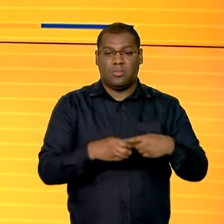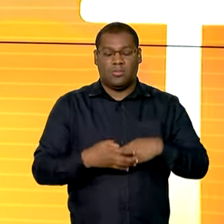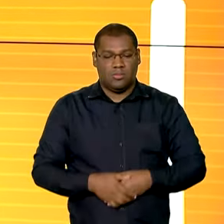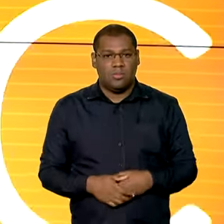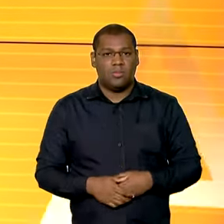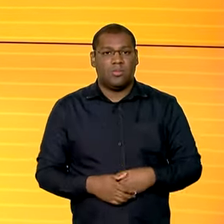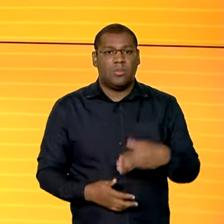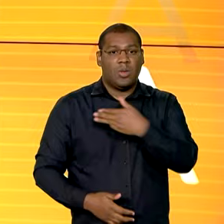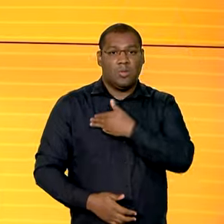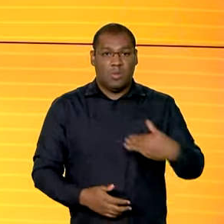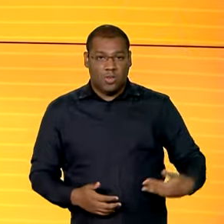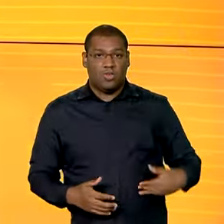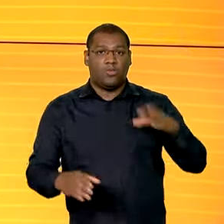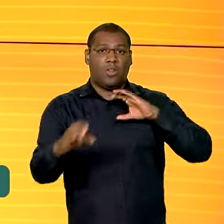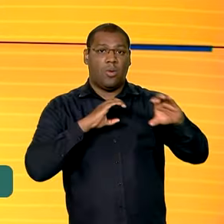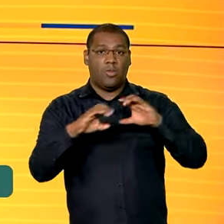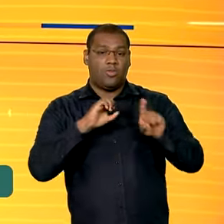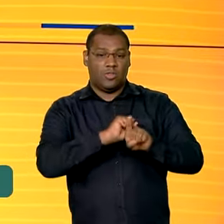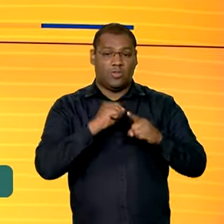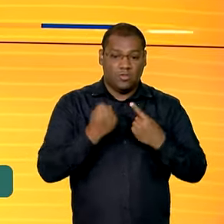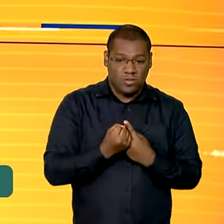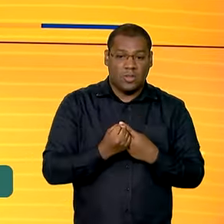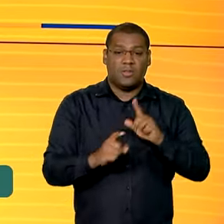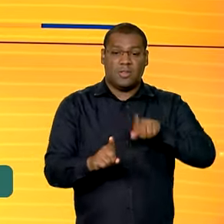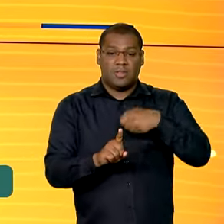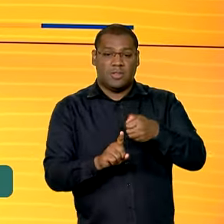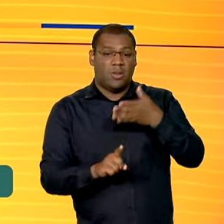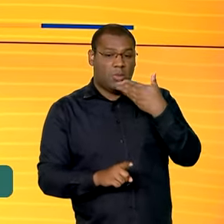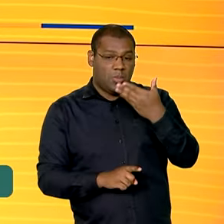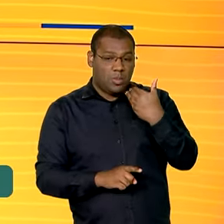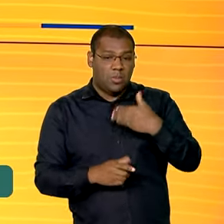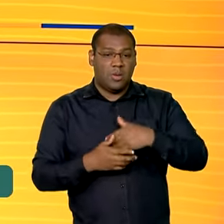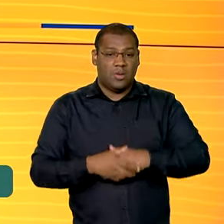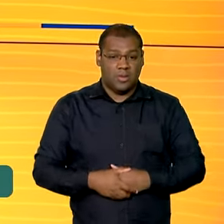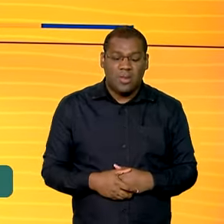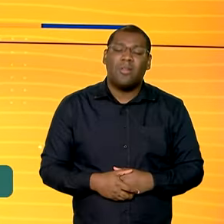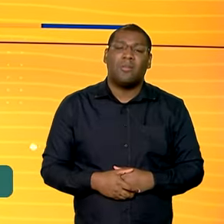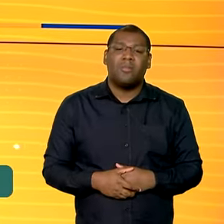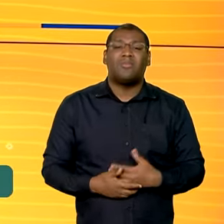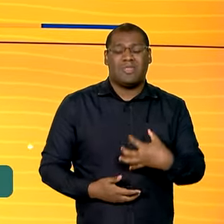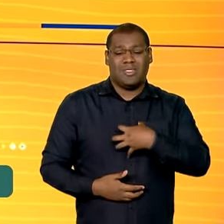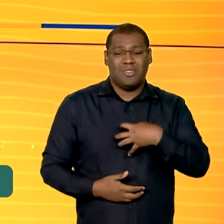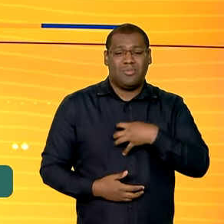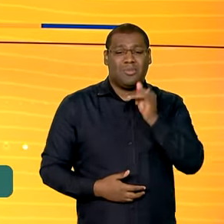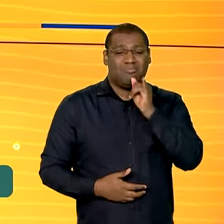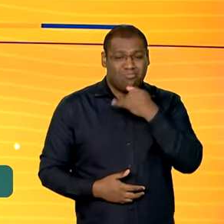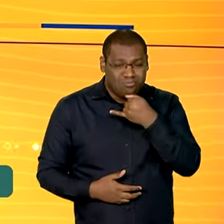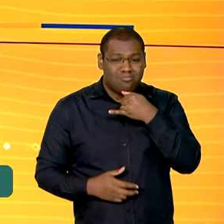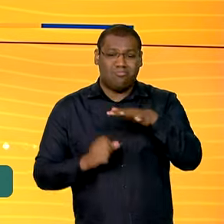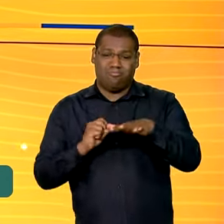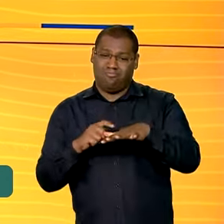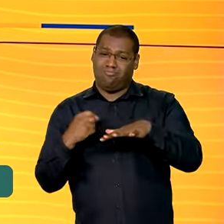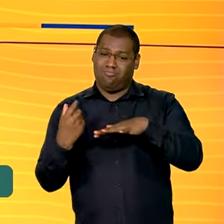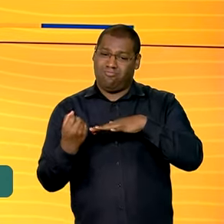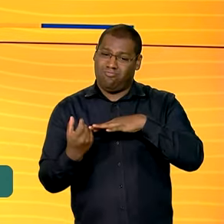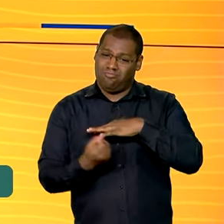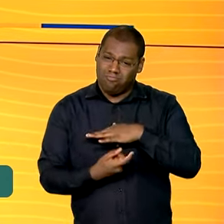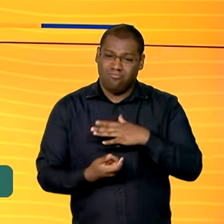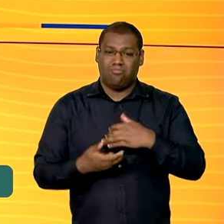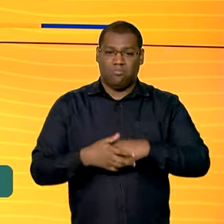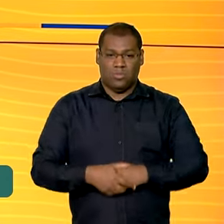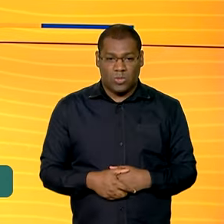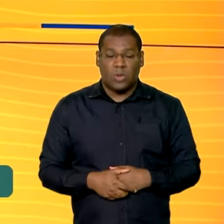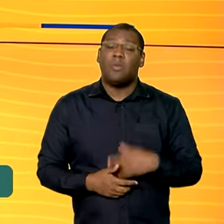Comunicação Social Paulo Pimenta lamentou a grande quantidade de desinformação no país ele exige uma responsabilização